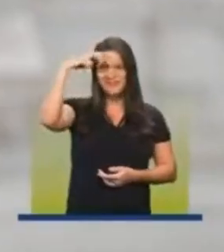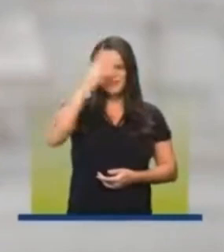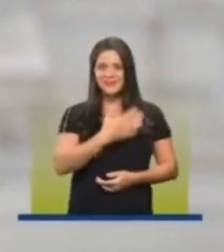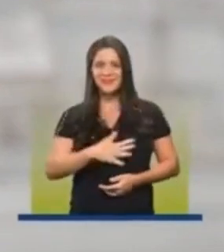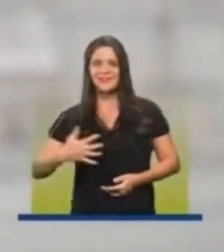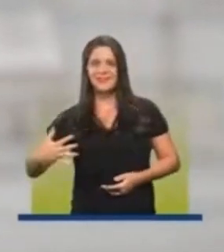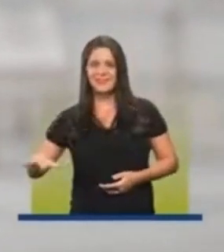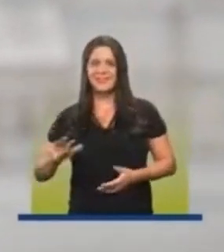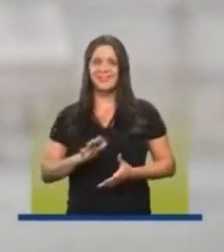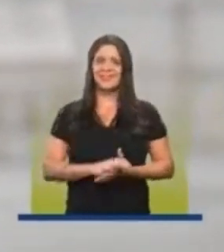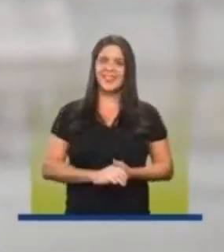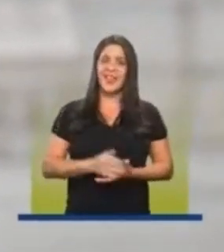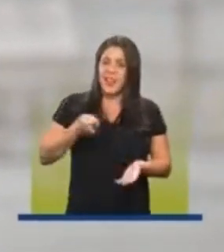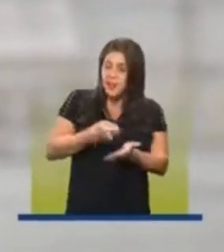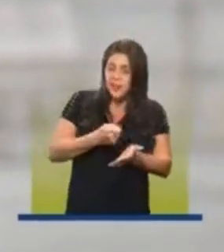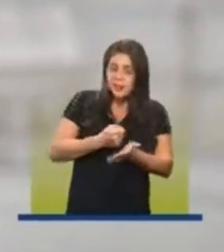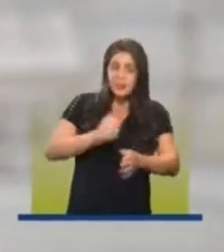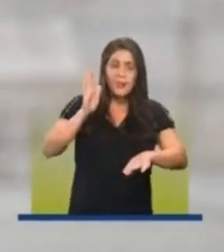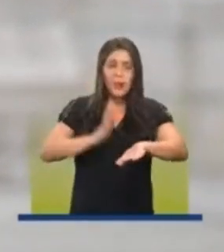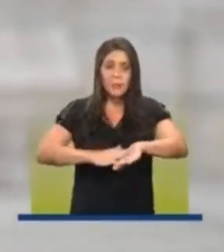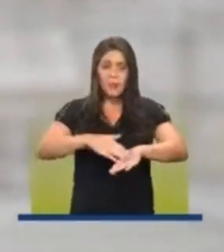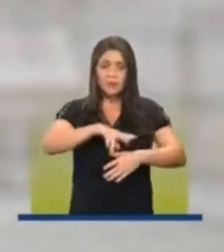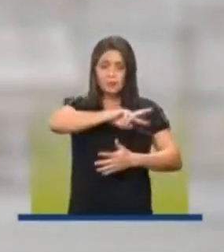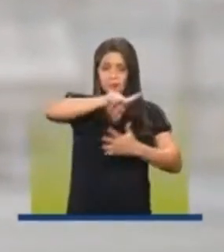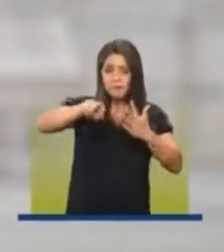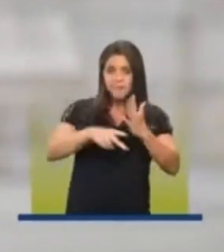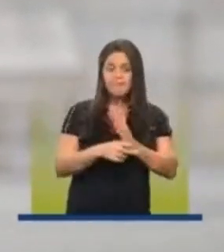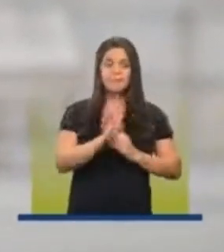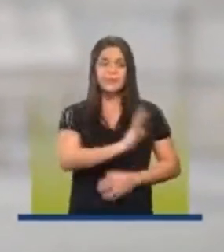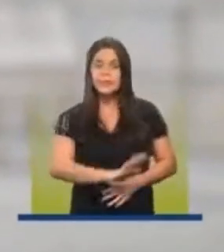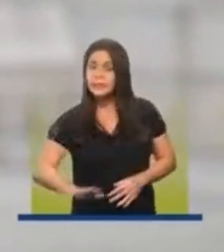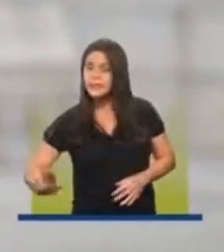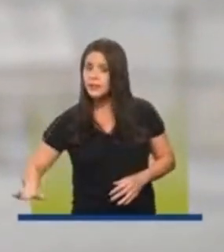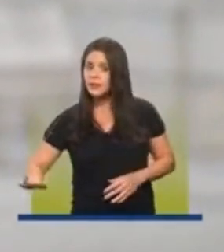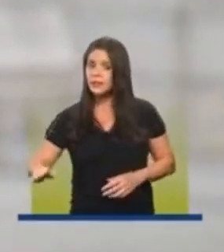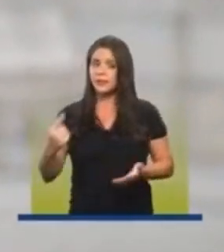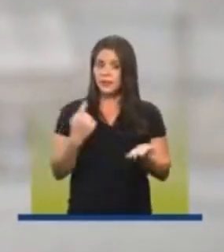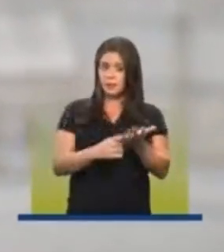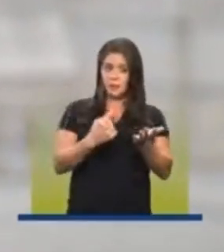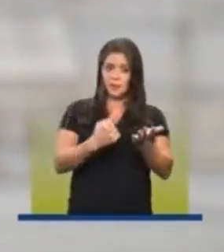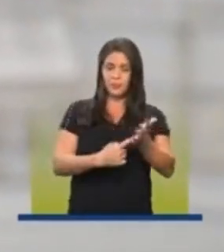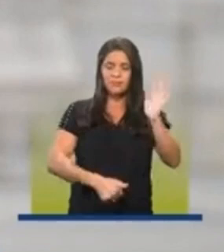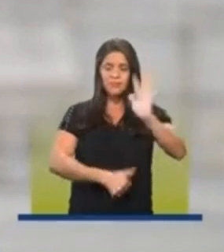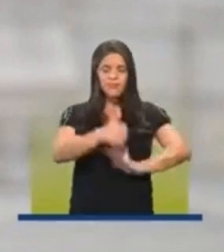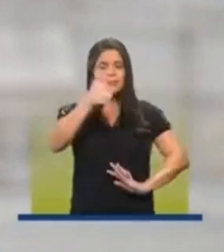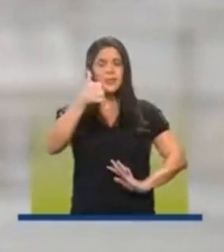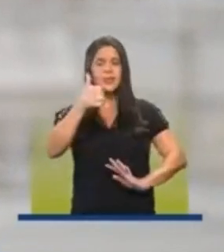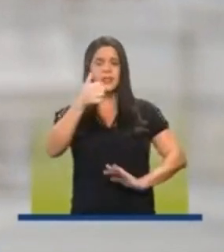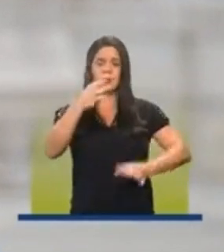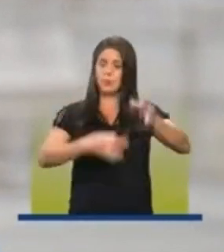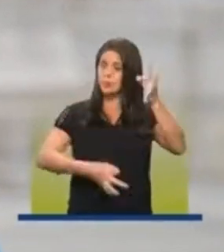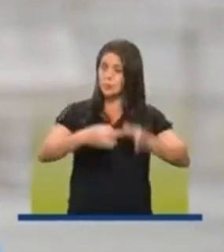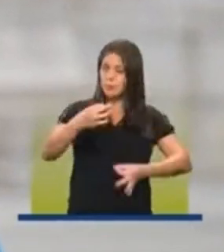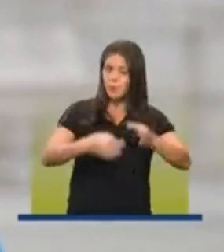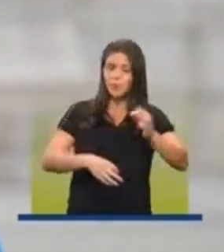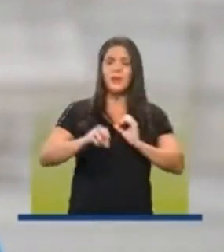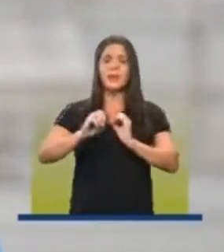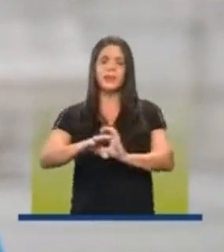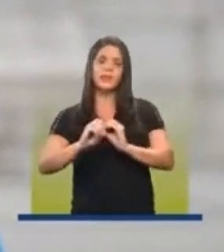Vamos investir ainda mais em equipamentos para as crianças. A minha proposta número um é justamente